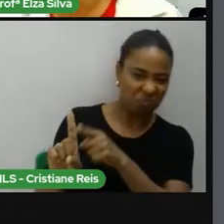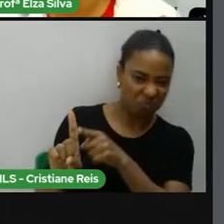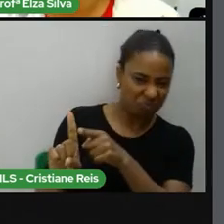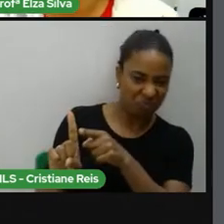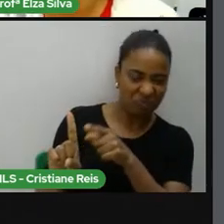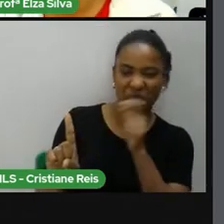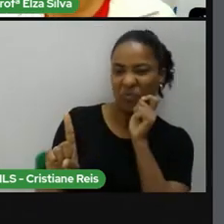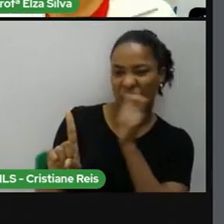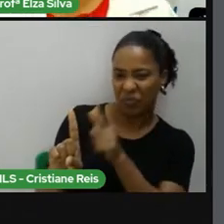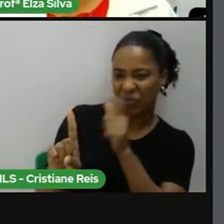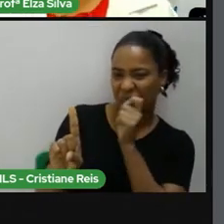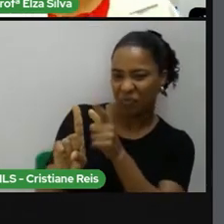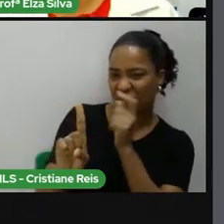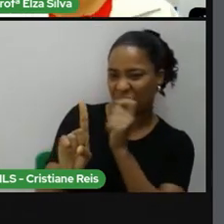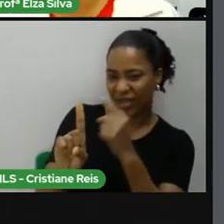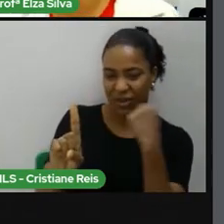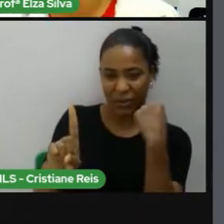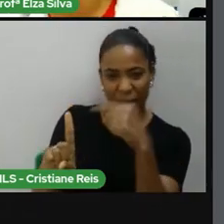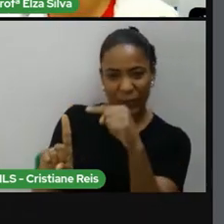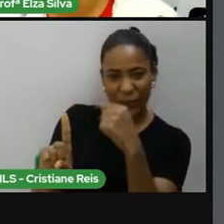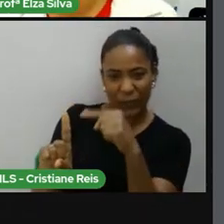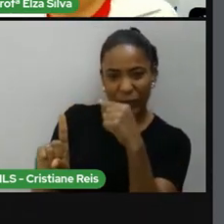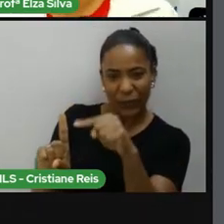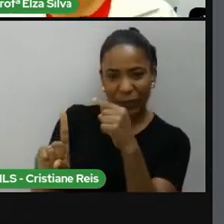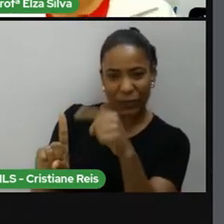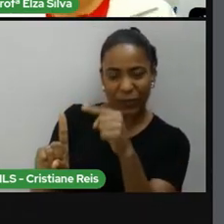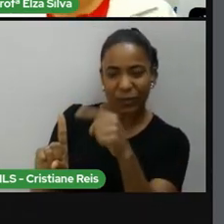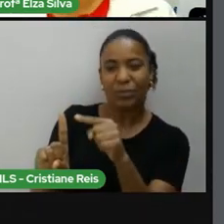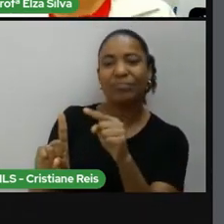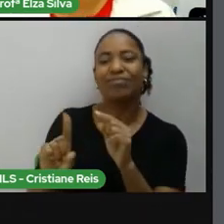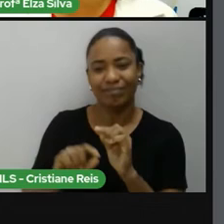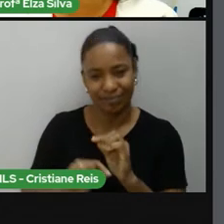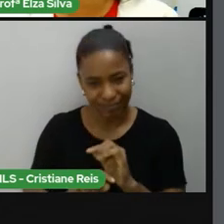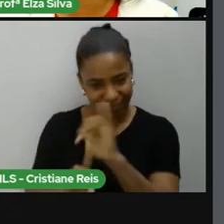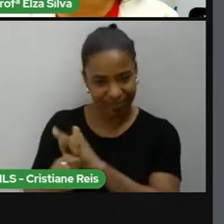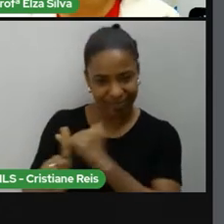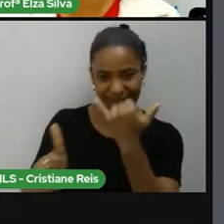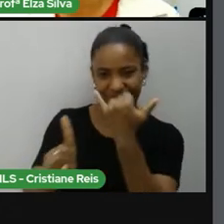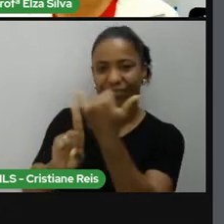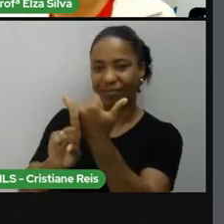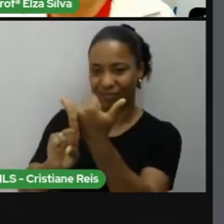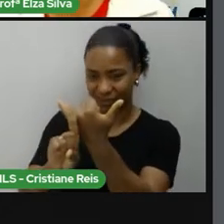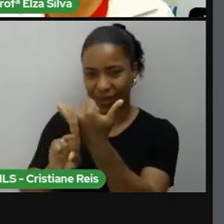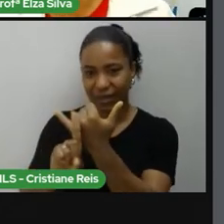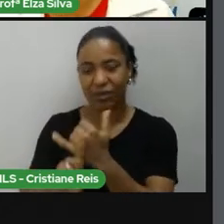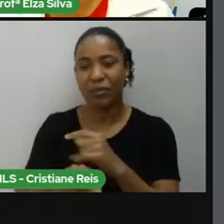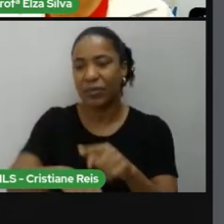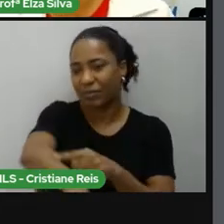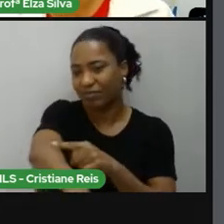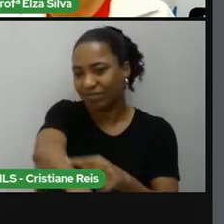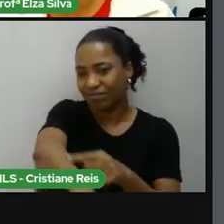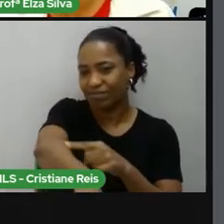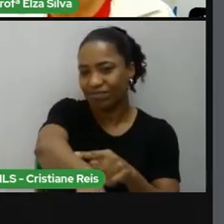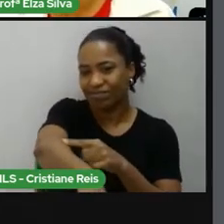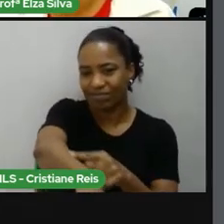ridicularizada ela sofre bullying devido aos maneirismos e a pele escura.